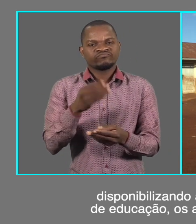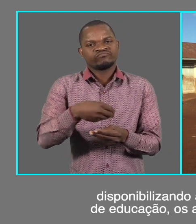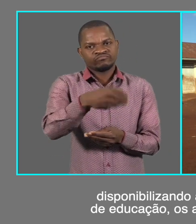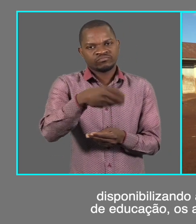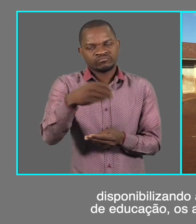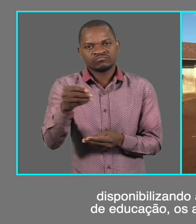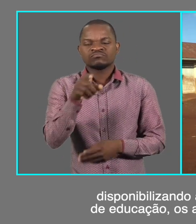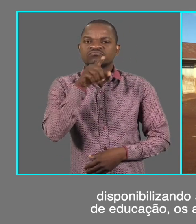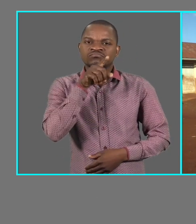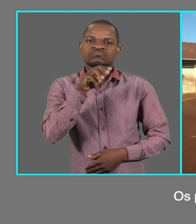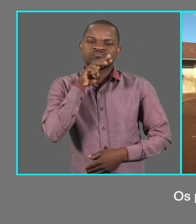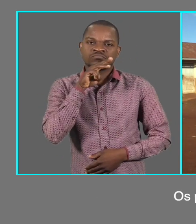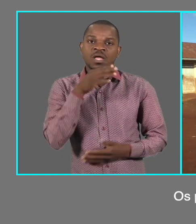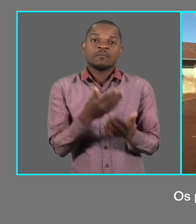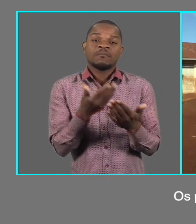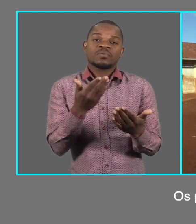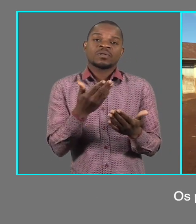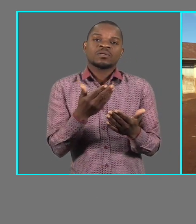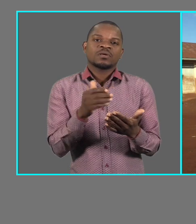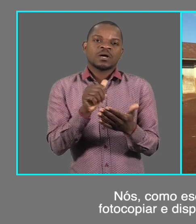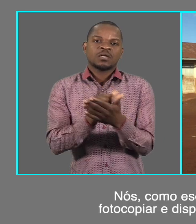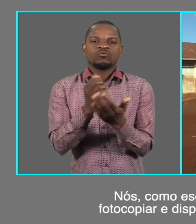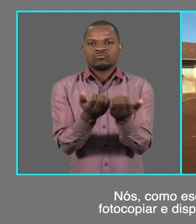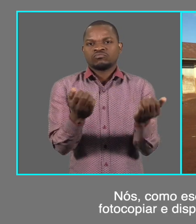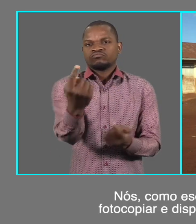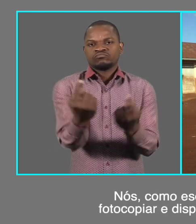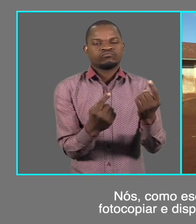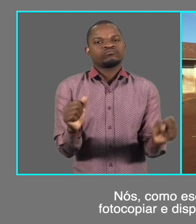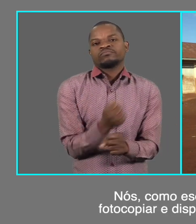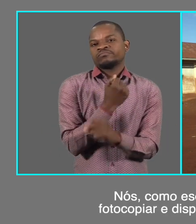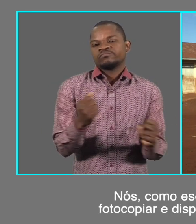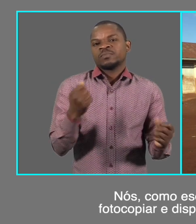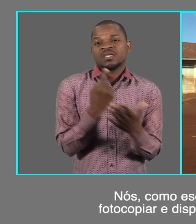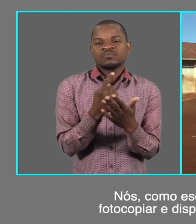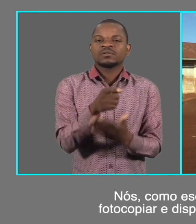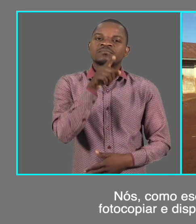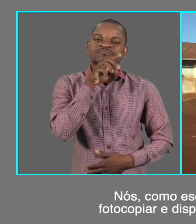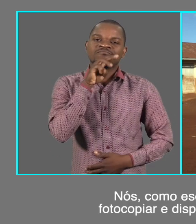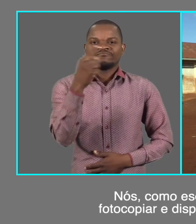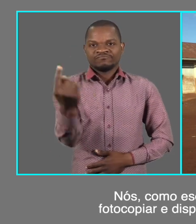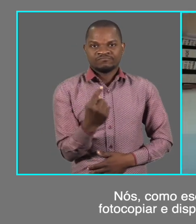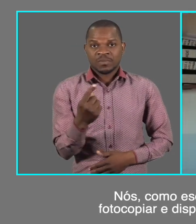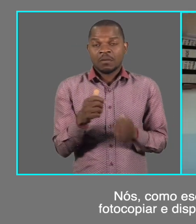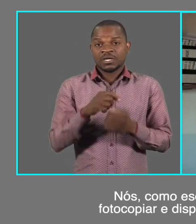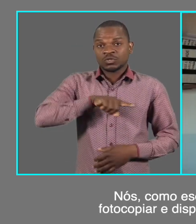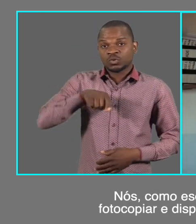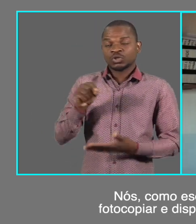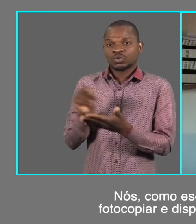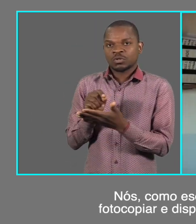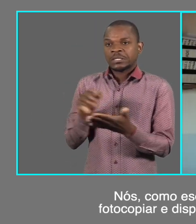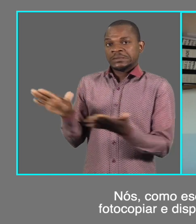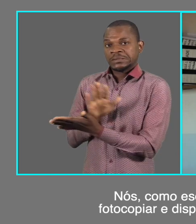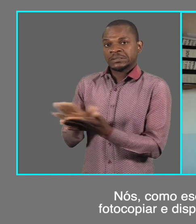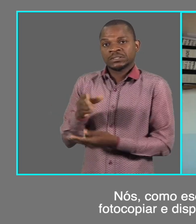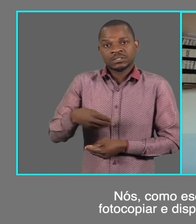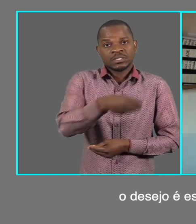Os alunos são verdadeiros de vir à escola, os pais é que devem vir. Nós, como escola, não tendo condições para fotocopiar e depois disponibilizá